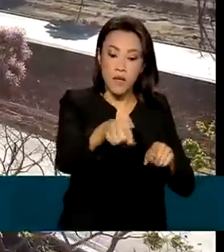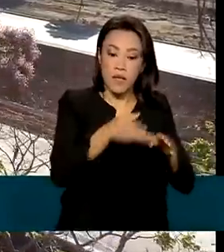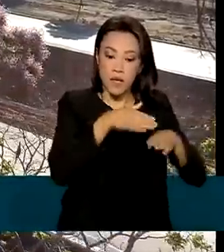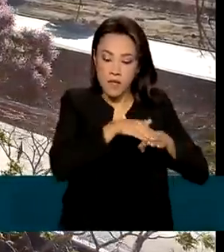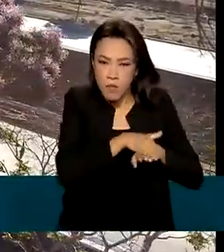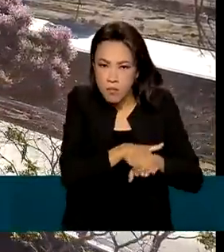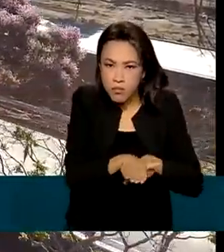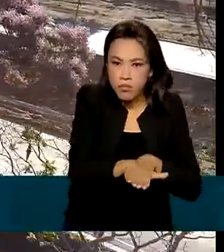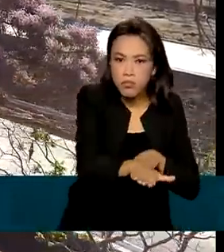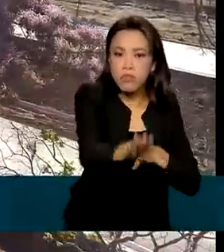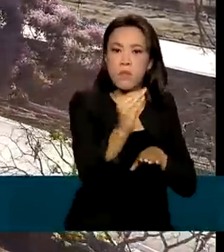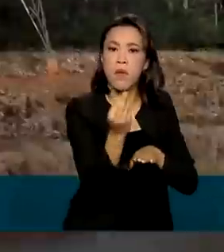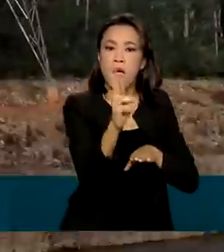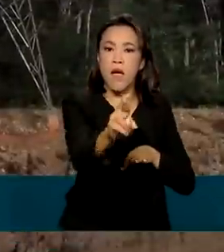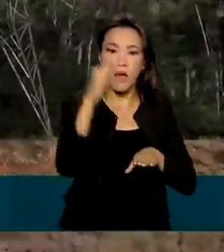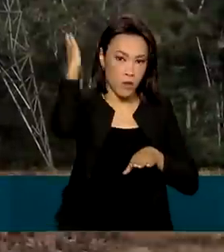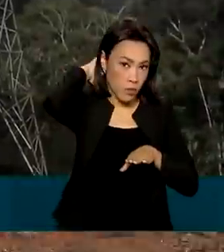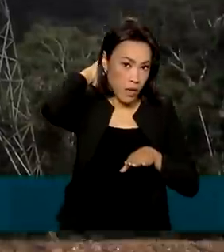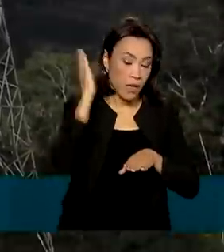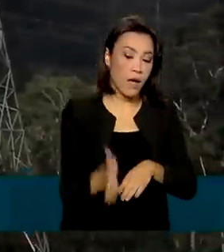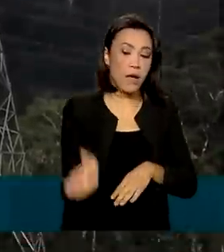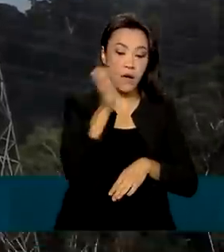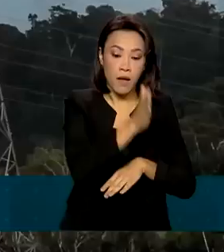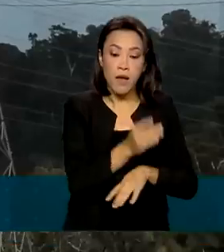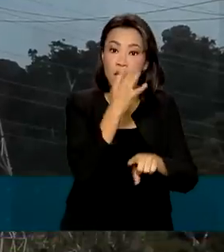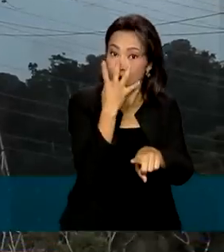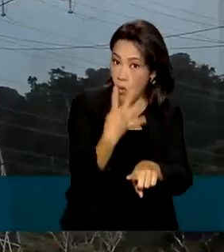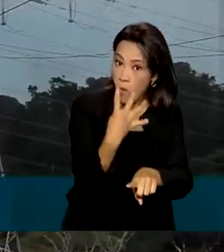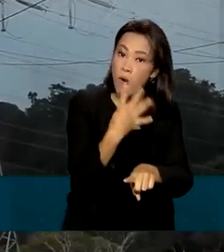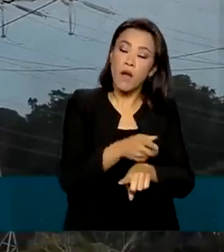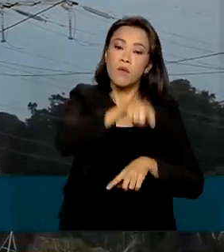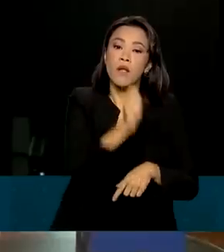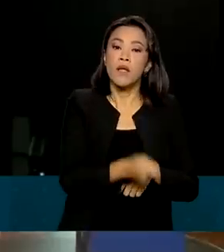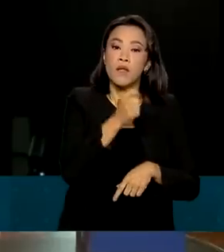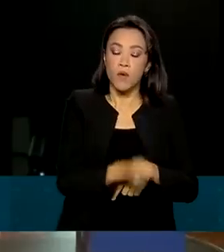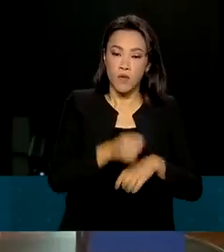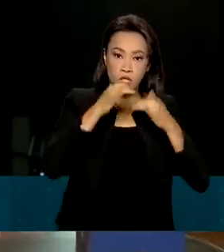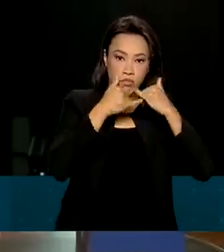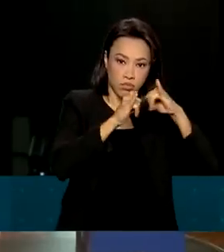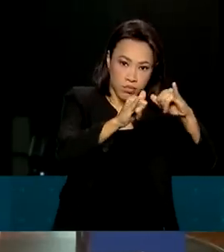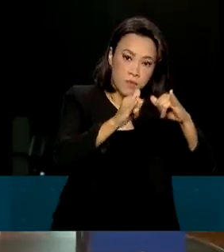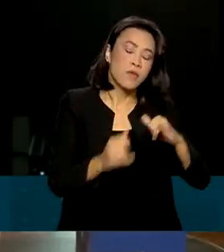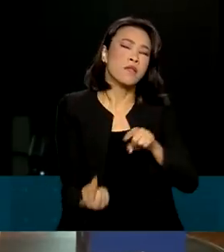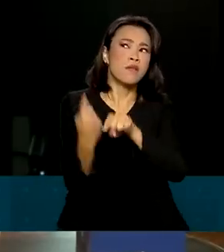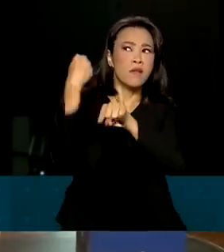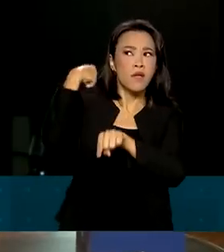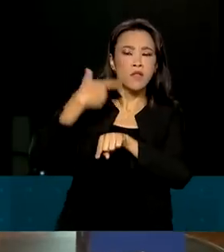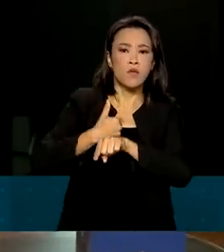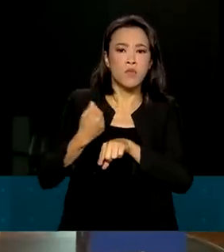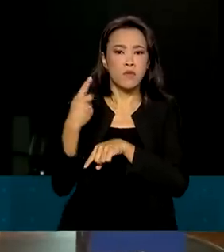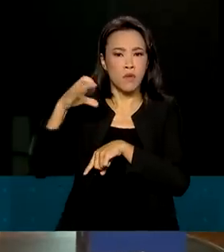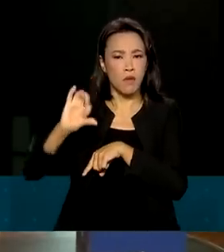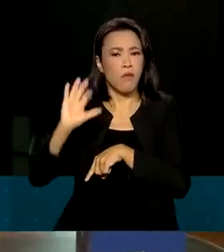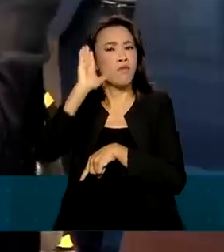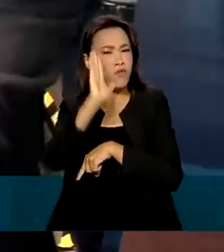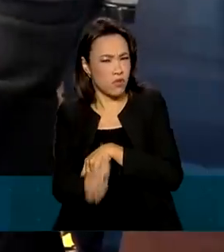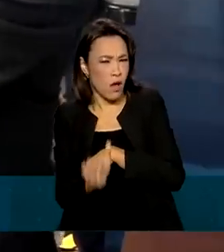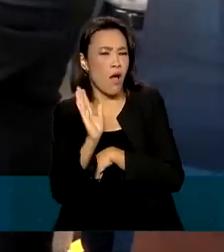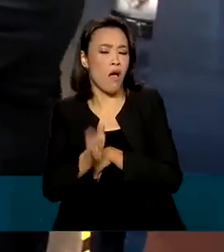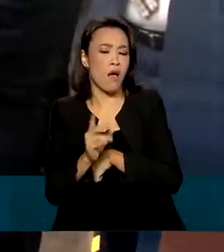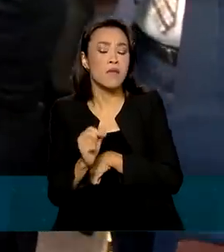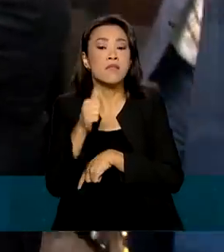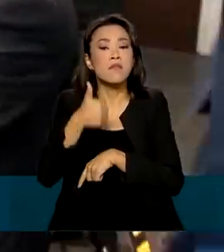Rodovias Integradas do Paraná e quatro leilões de geração de energia. Desde 2019, já foram realizados